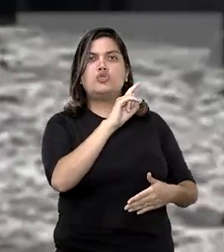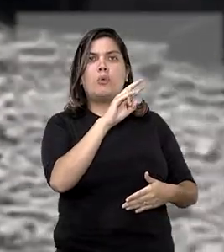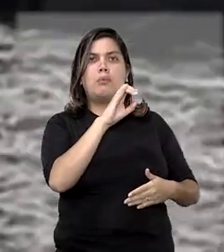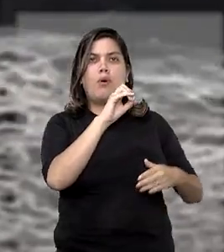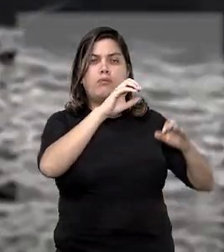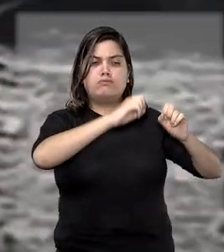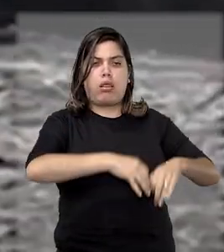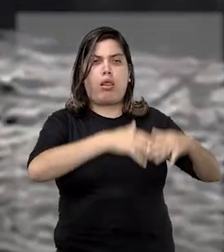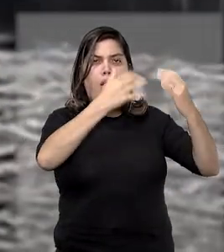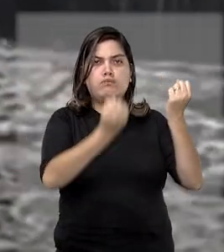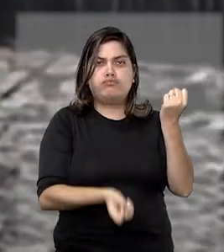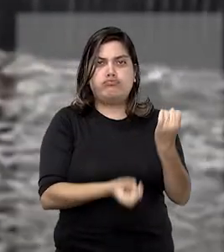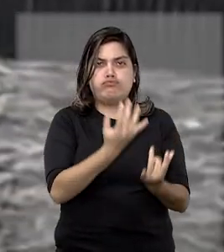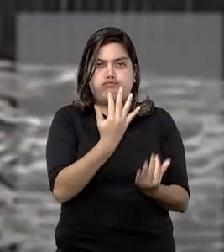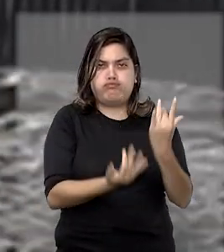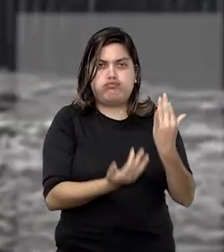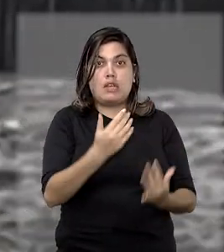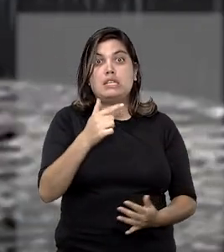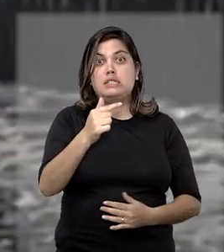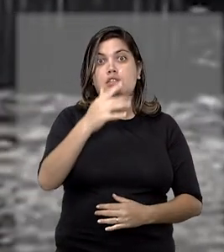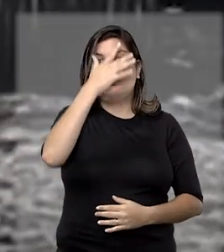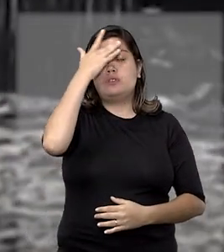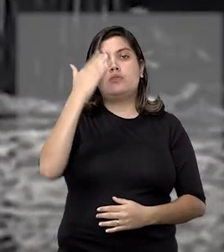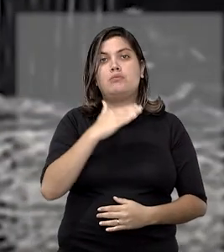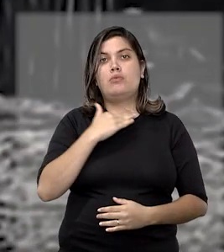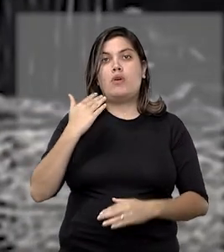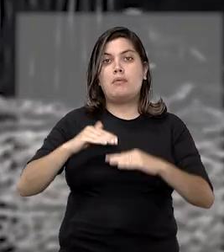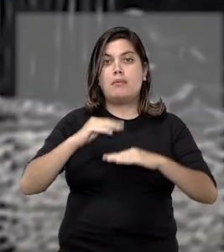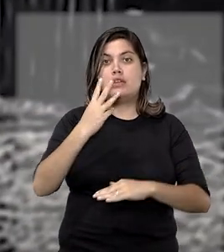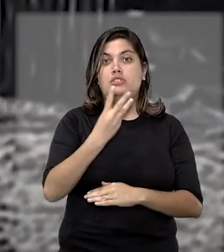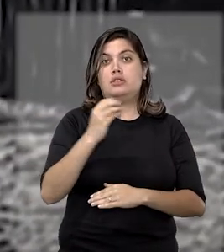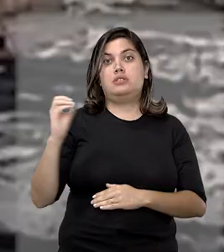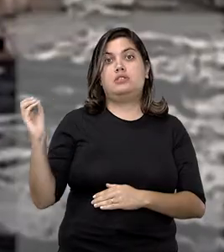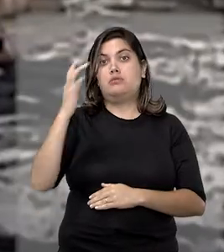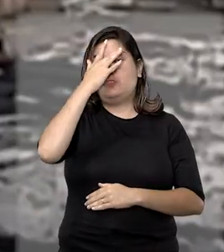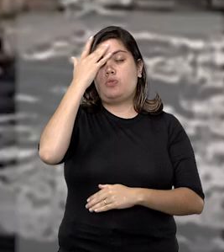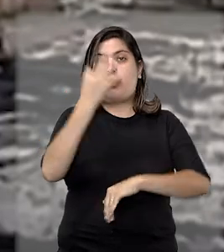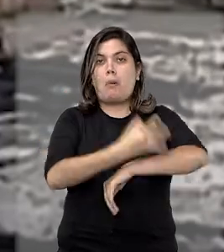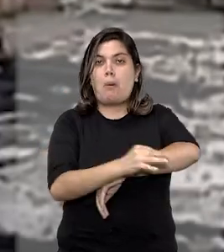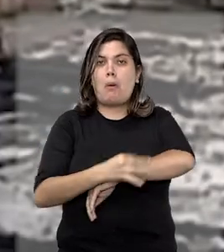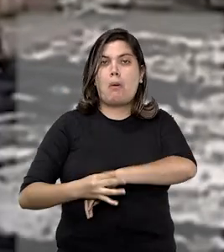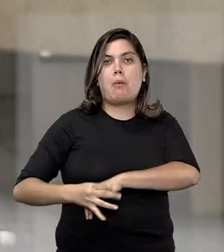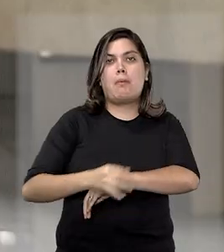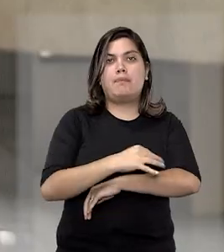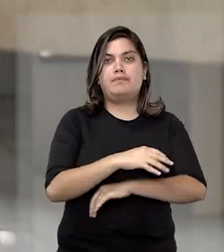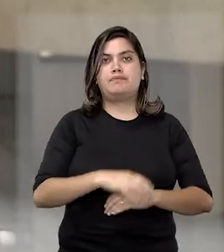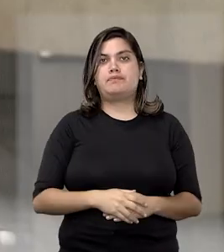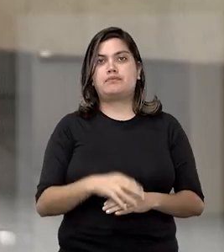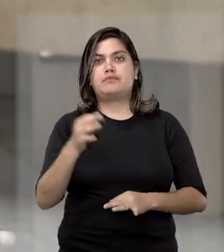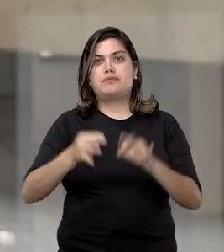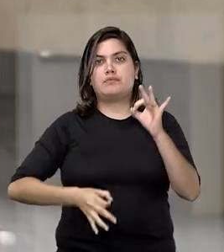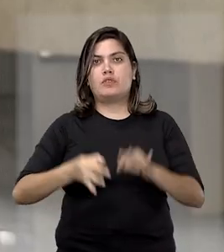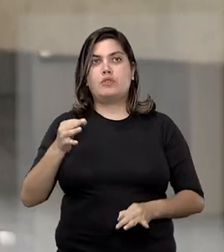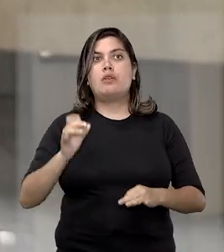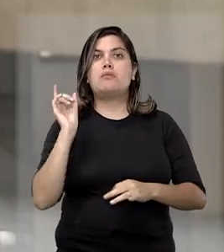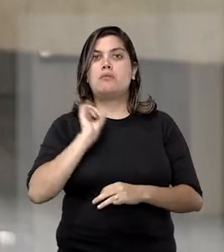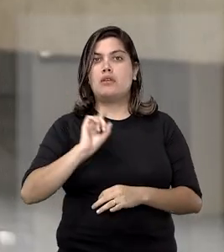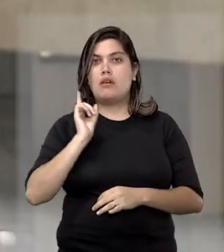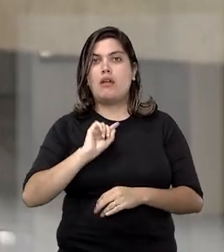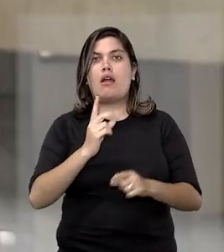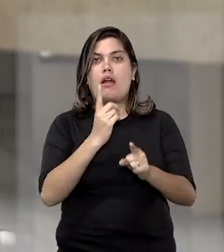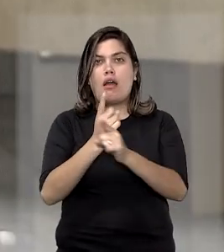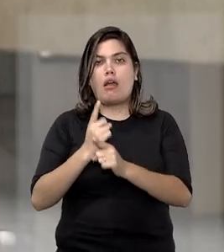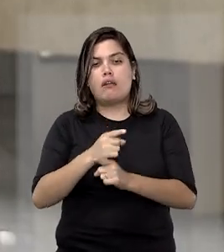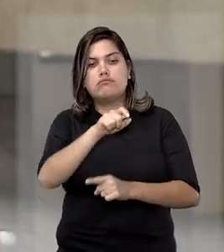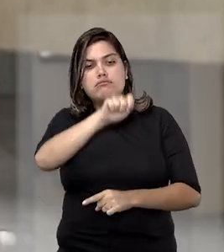o teto e provocaram fogo. Sete pessoas morreram e mais de 300 pessoas ficaram feridas. O Tribunal de Justiça de Minas Gerais